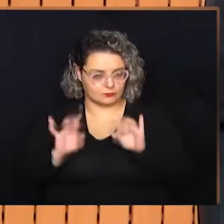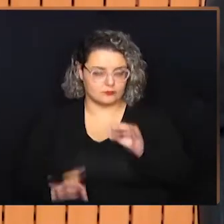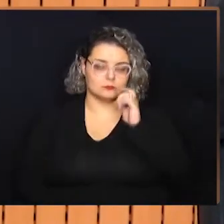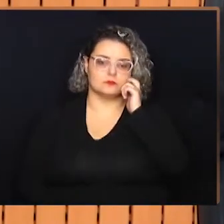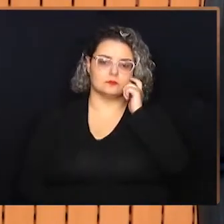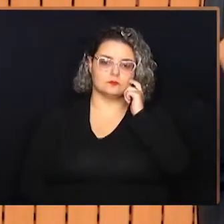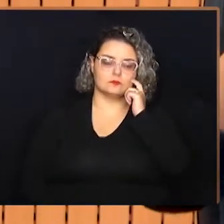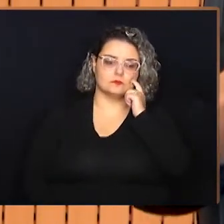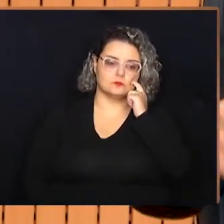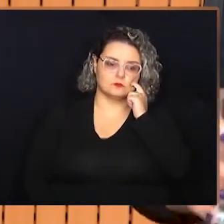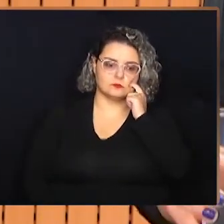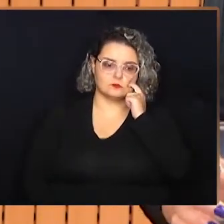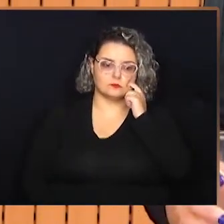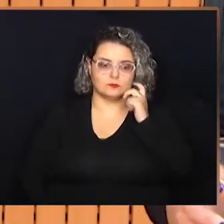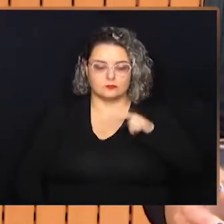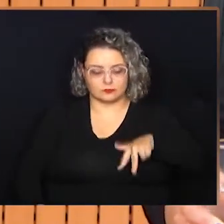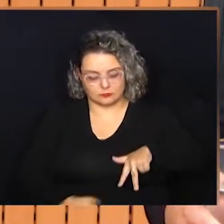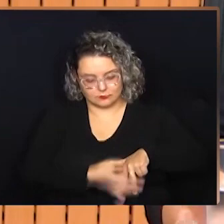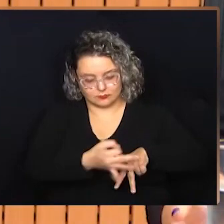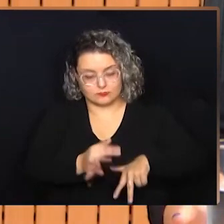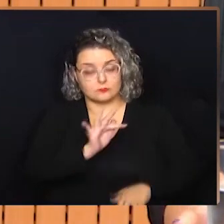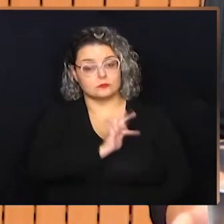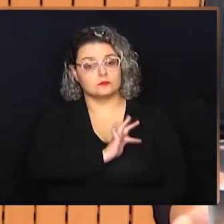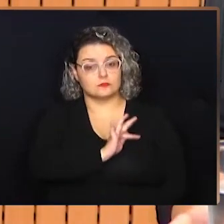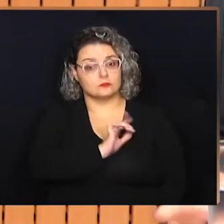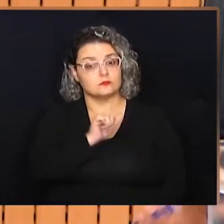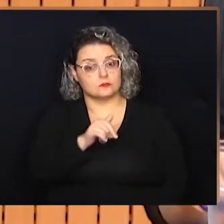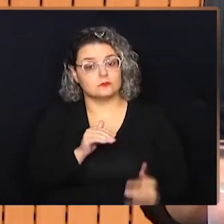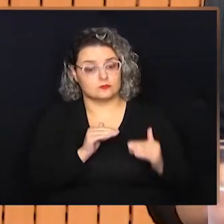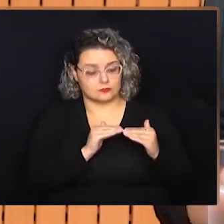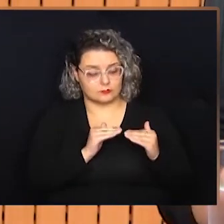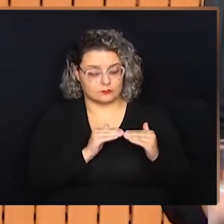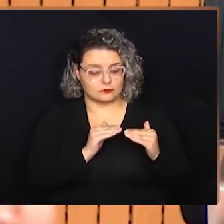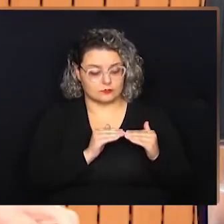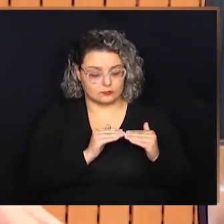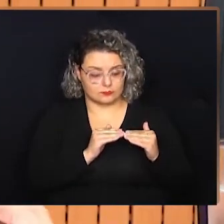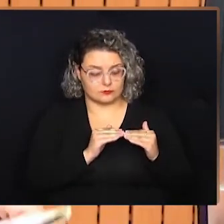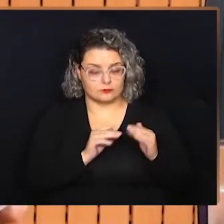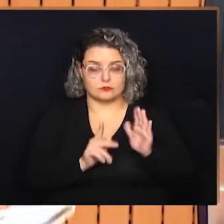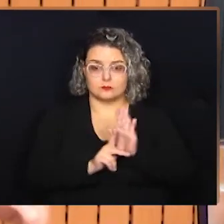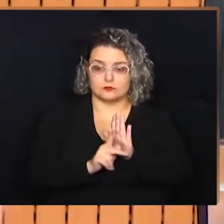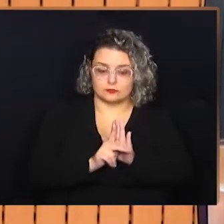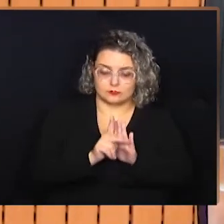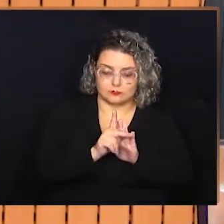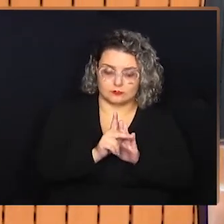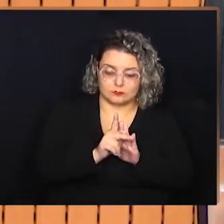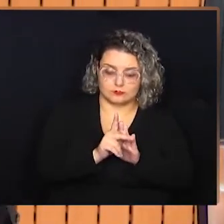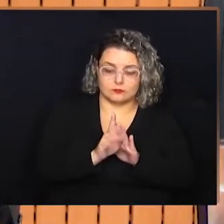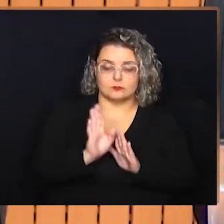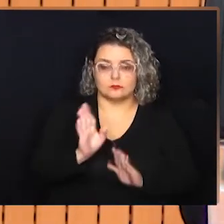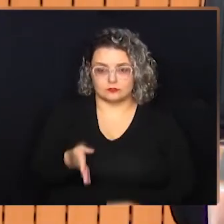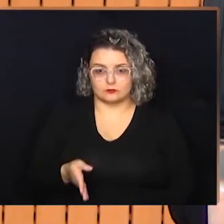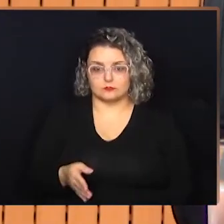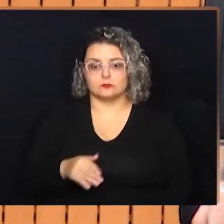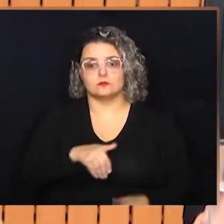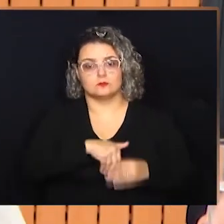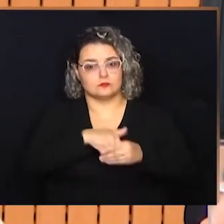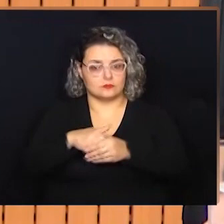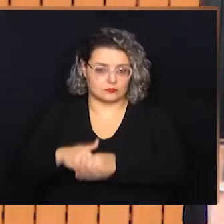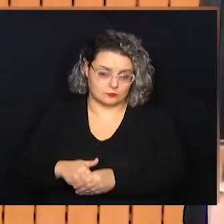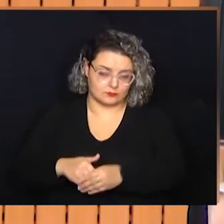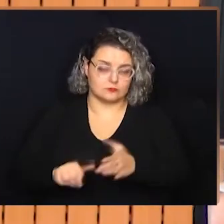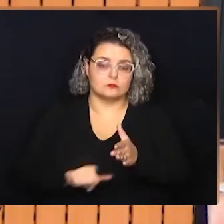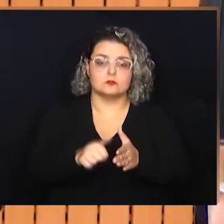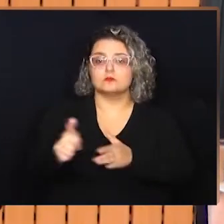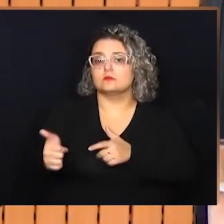providências. Então, o parecer do vereador Fernando Mendes é favorável ao projeto, um projeto que já foi